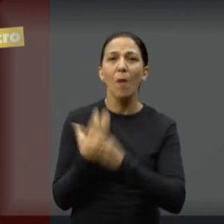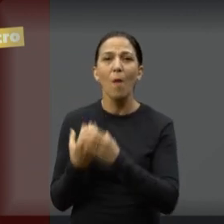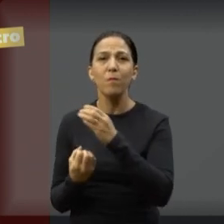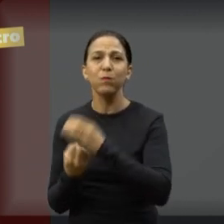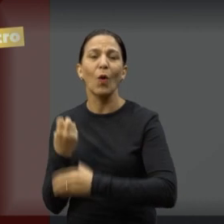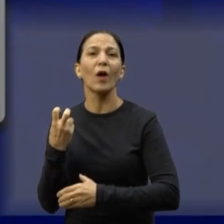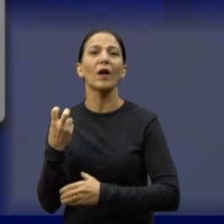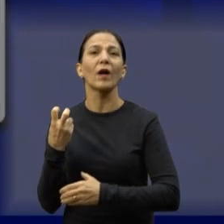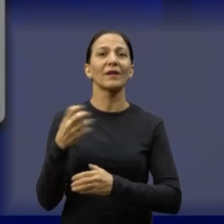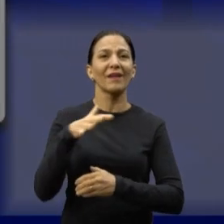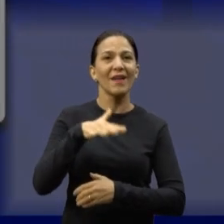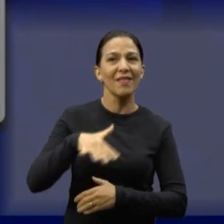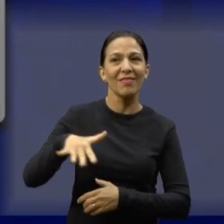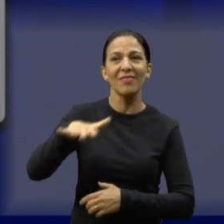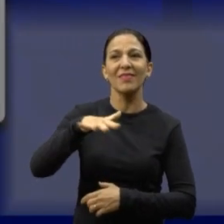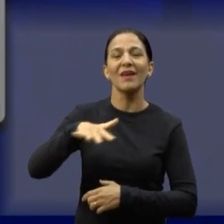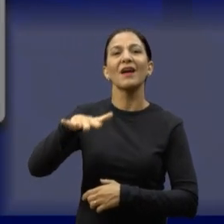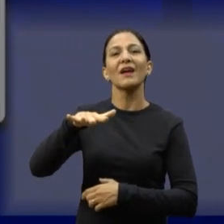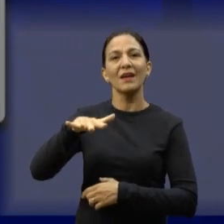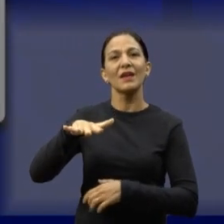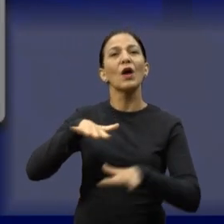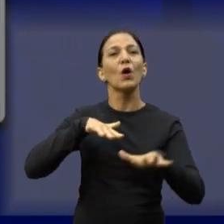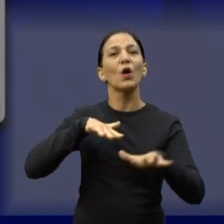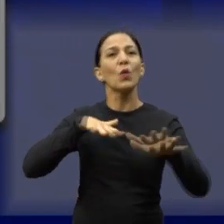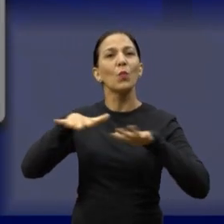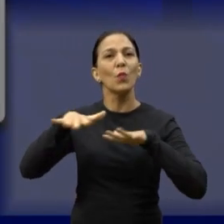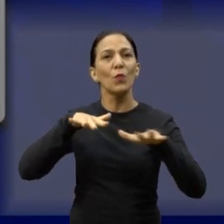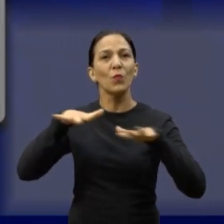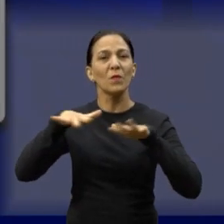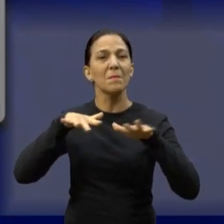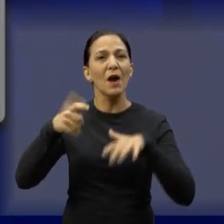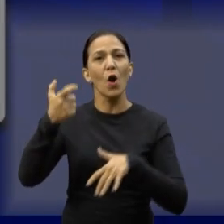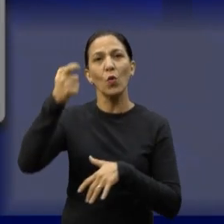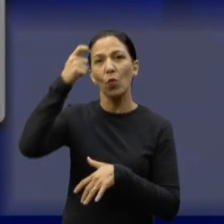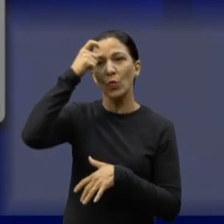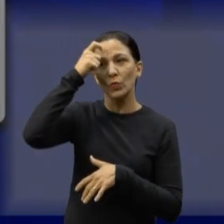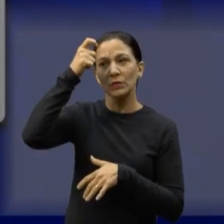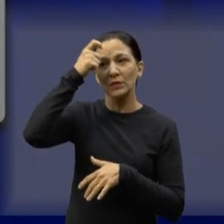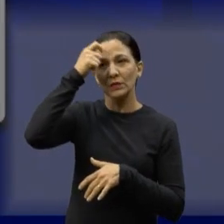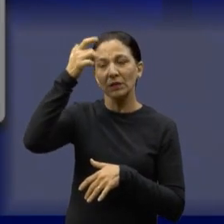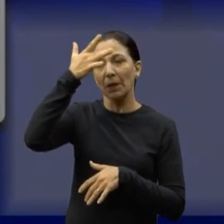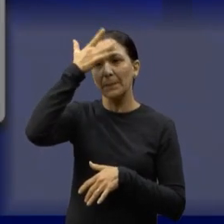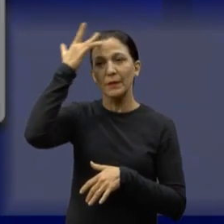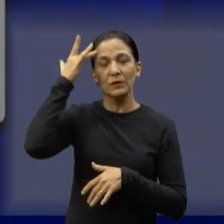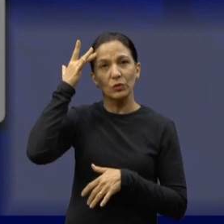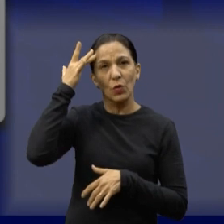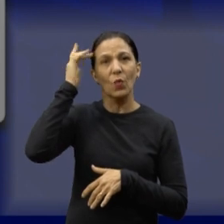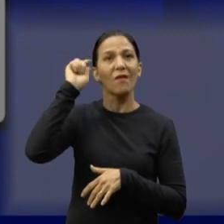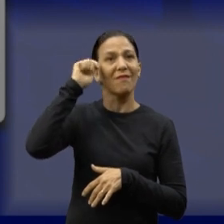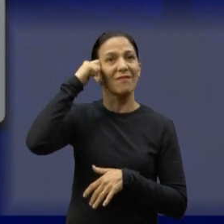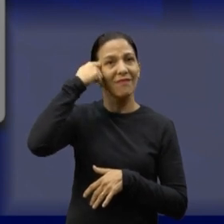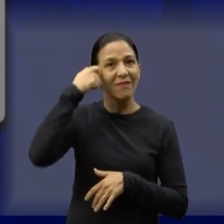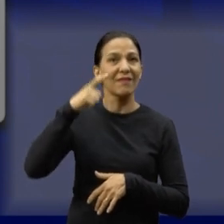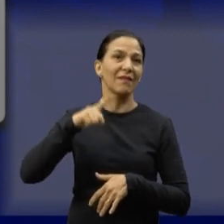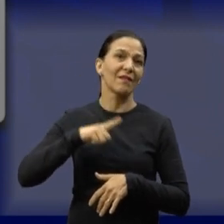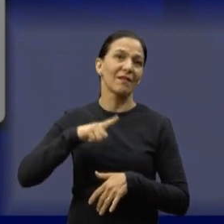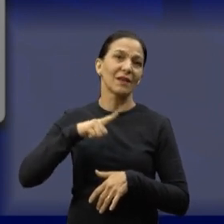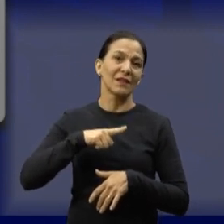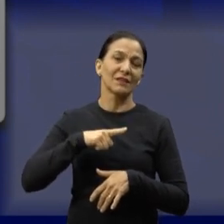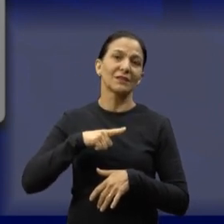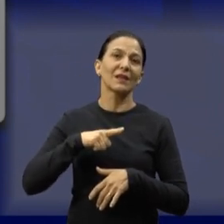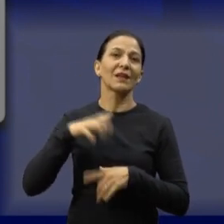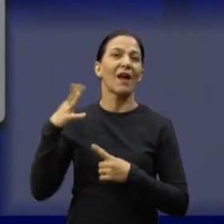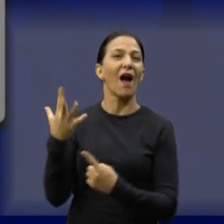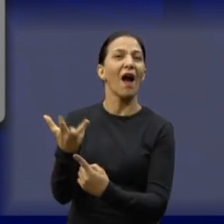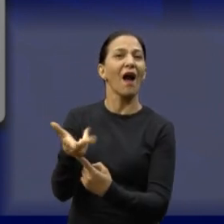em relação a esse movimento, que é da conscientização da consciência negra em forma de arte.